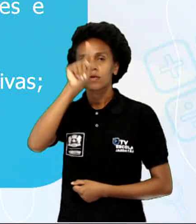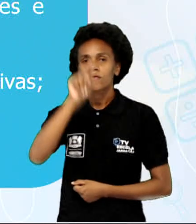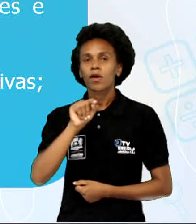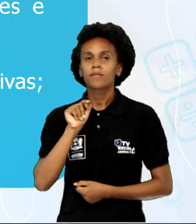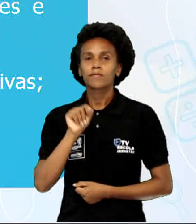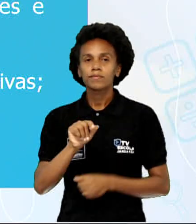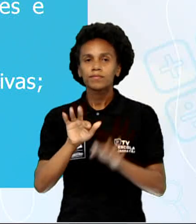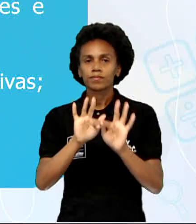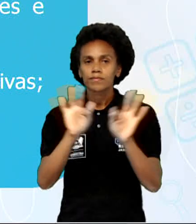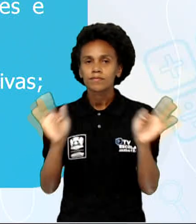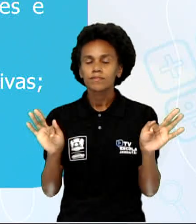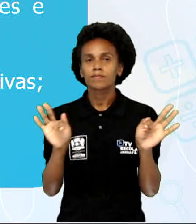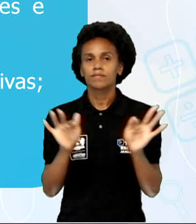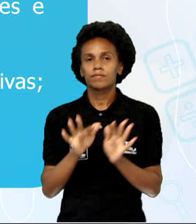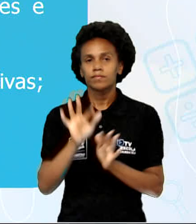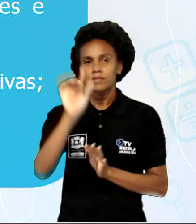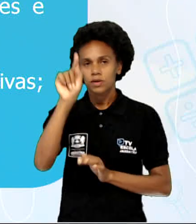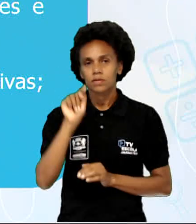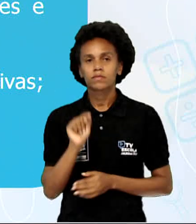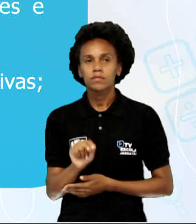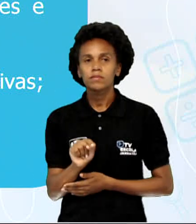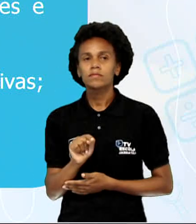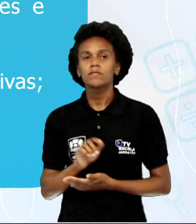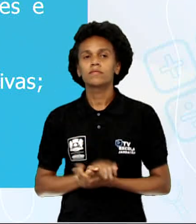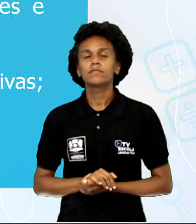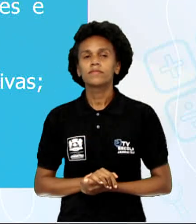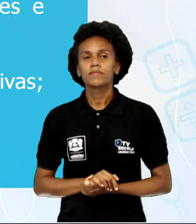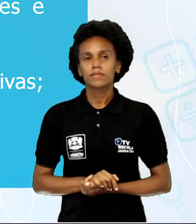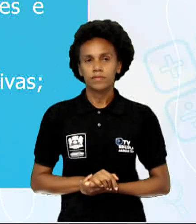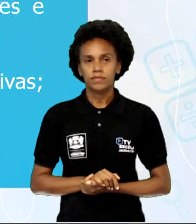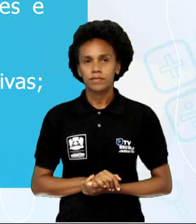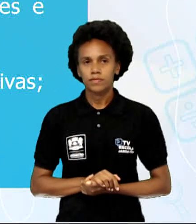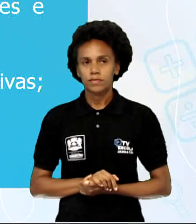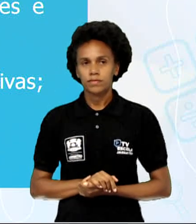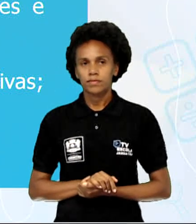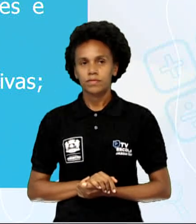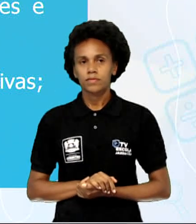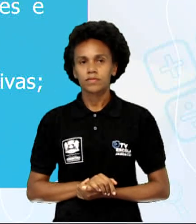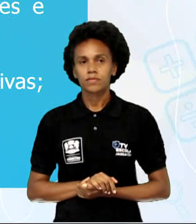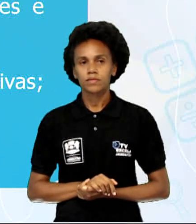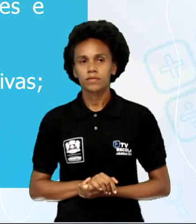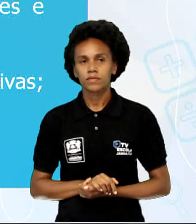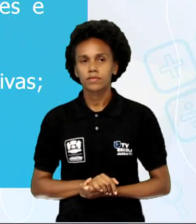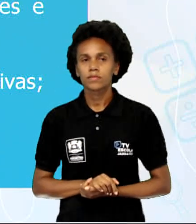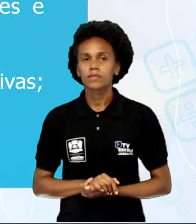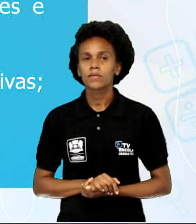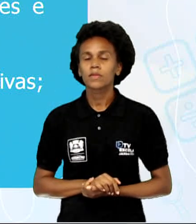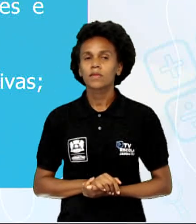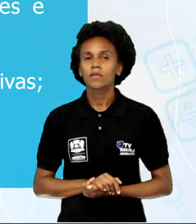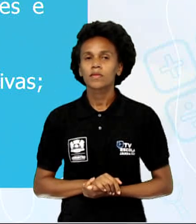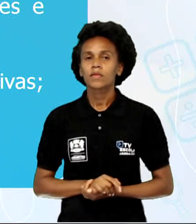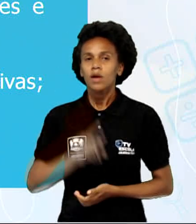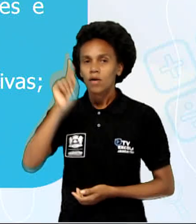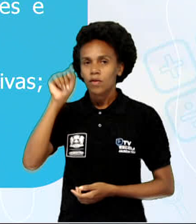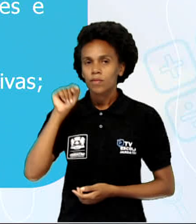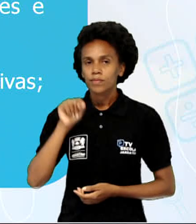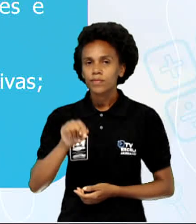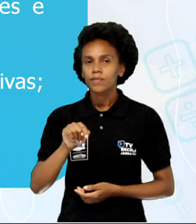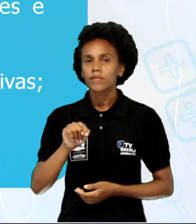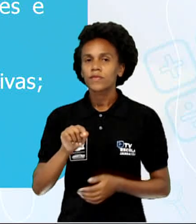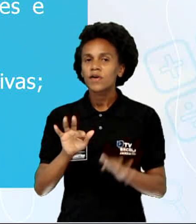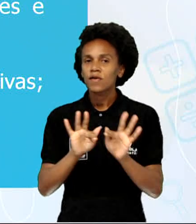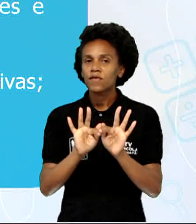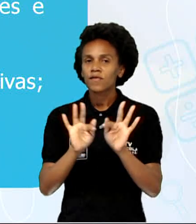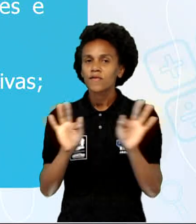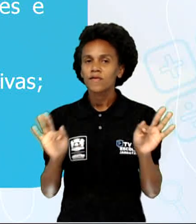separar expressões e orações. Pontos de exclamação. Final de frases imperativas, após palavras ou frases